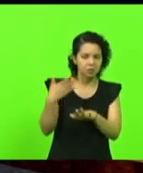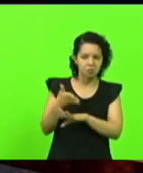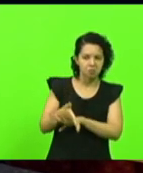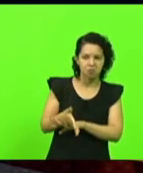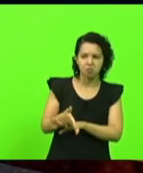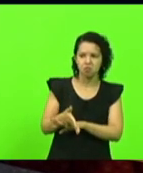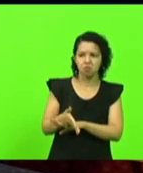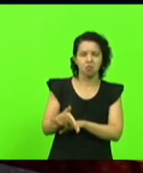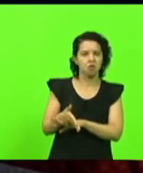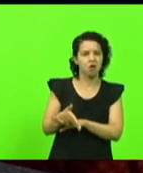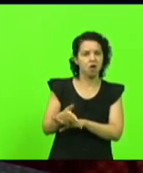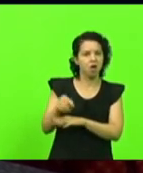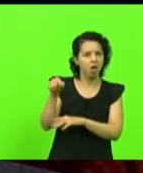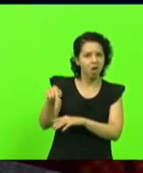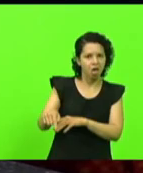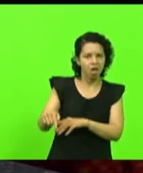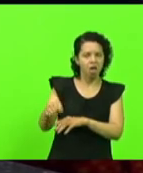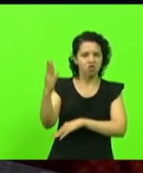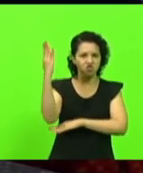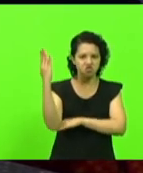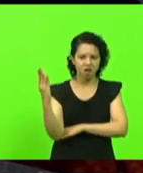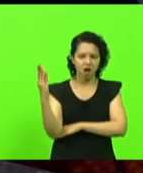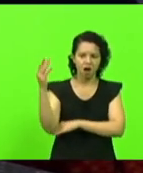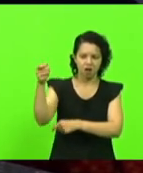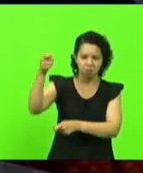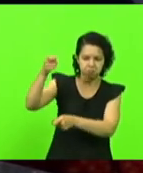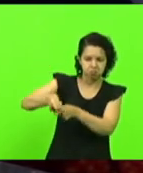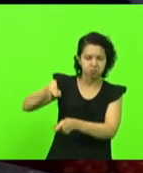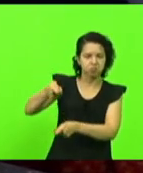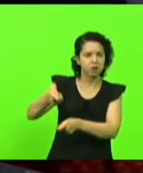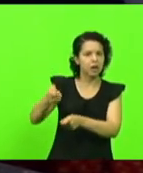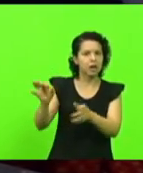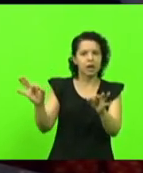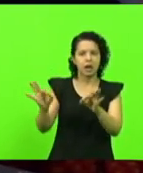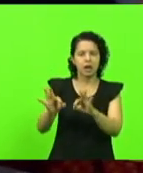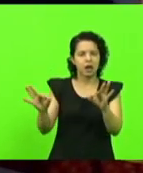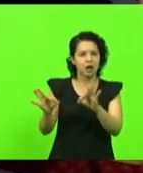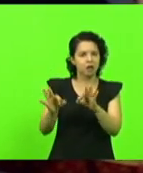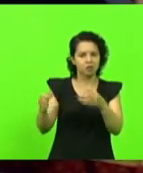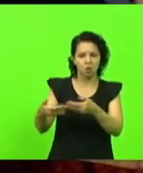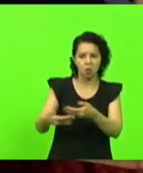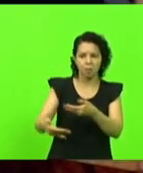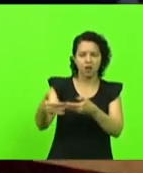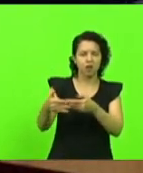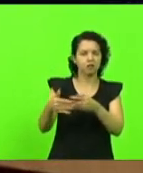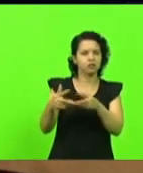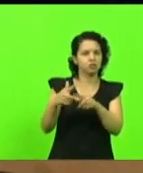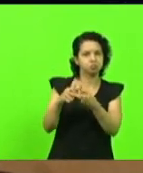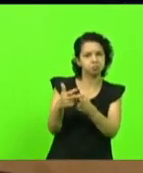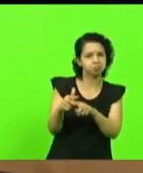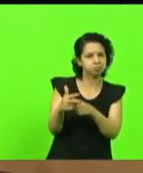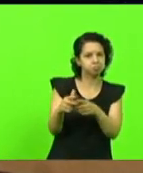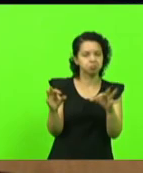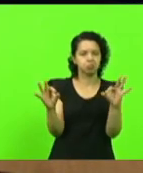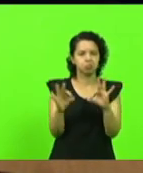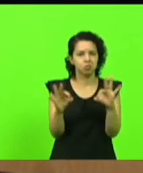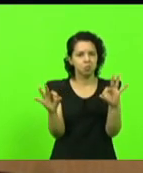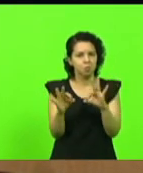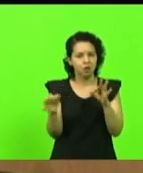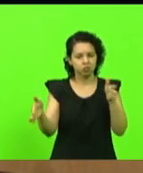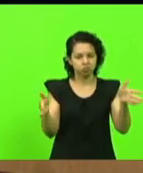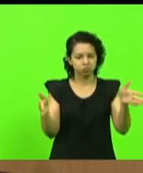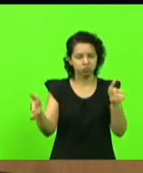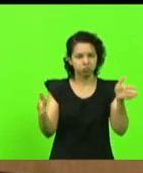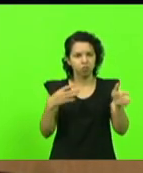estaca fincada lá deputado Berlanda de início dessa recuperação no trecho concórdia